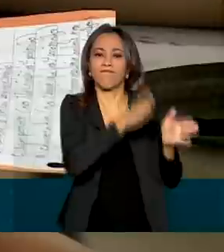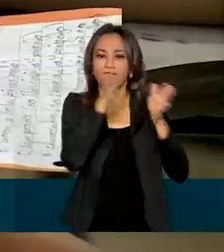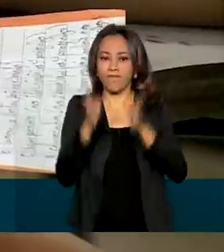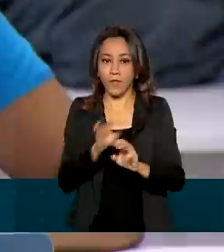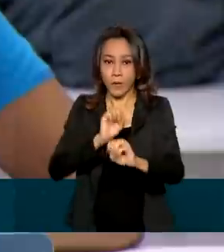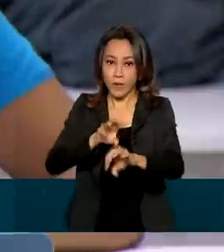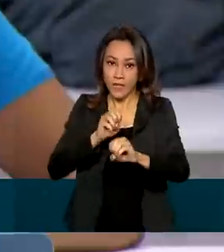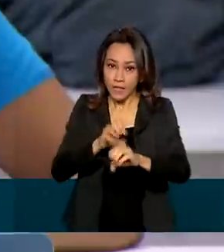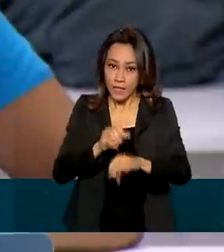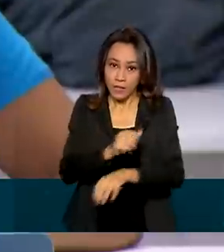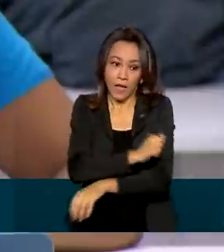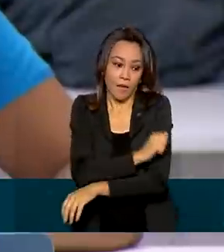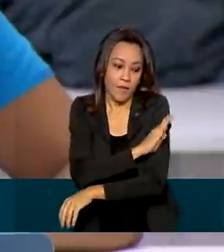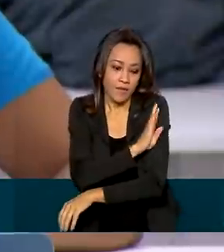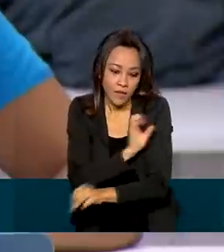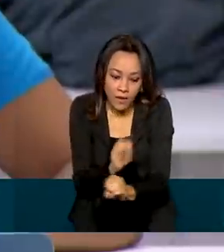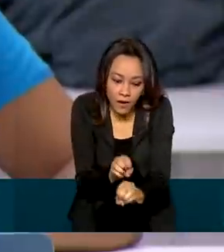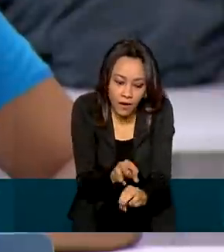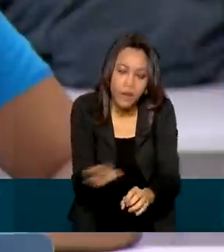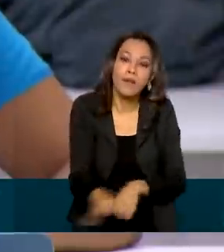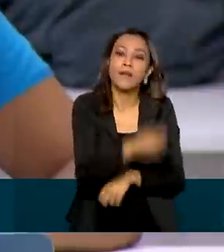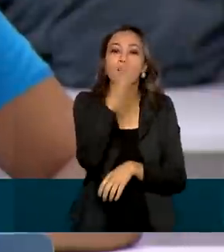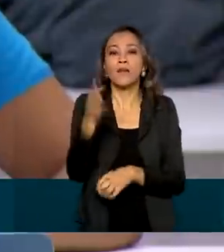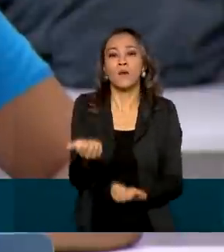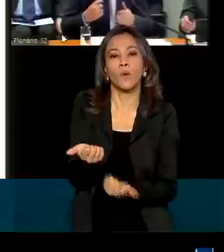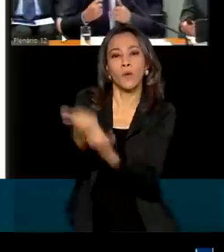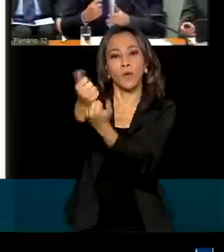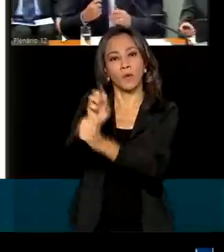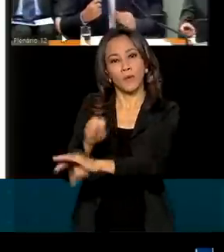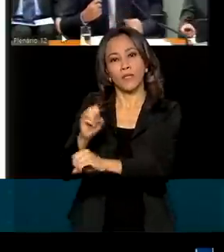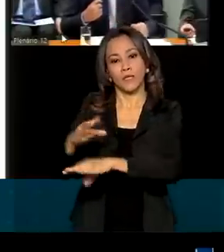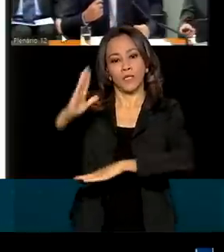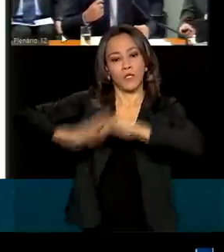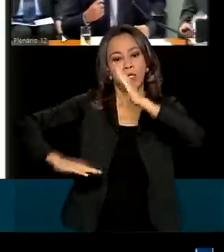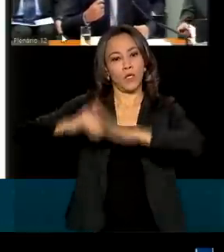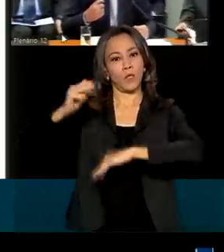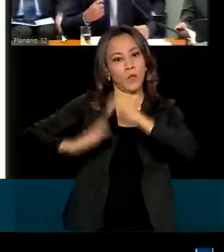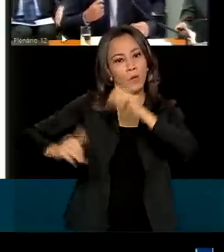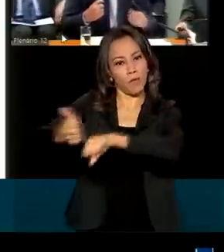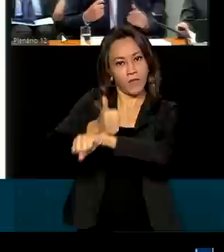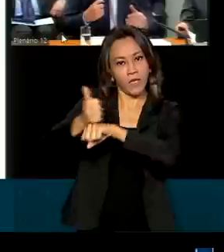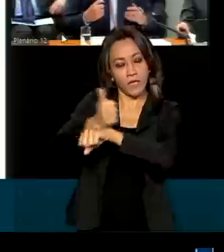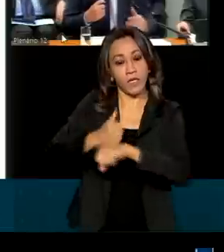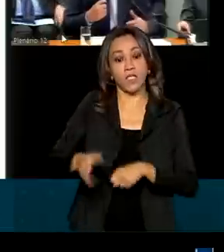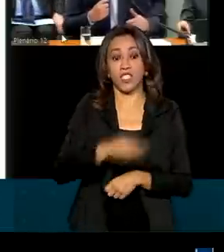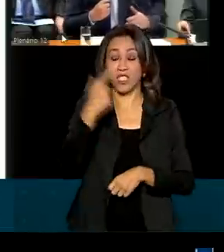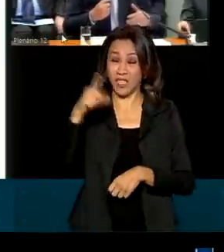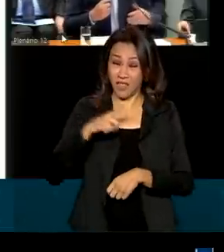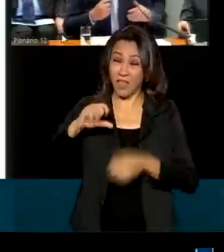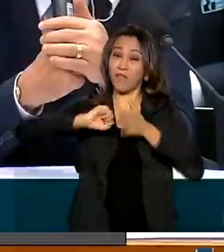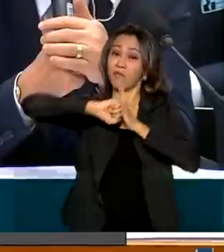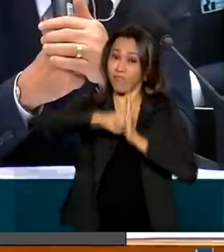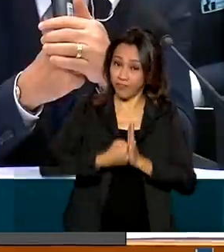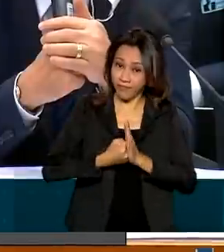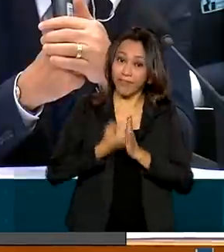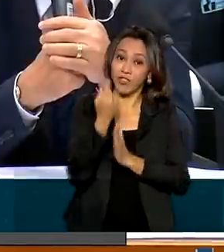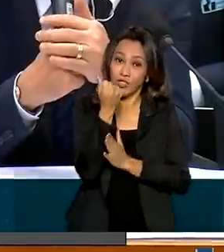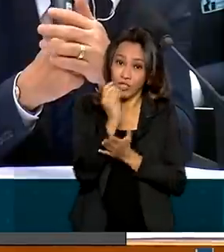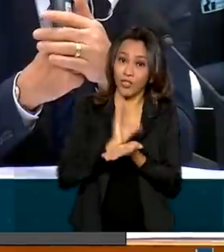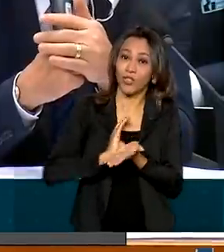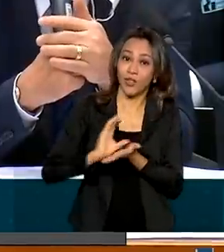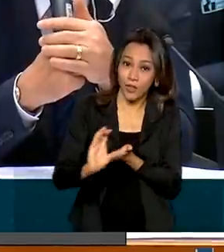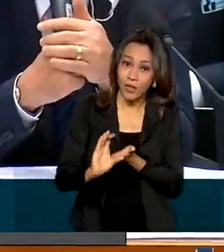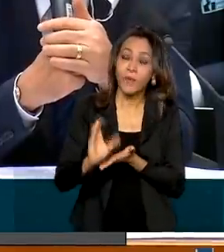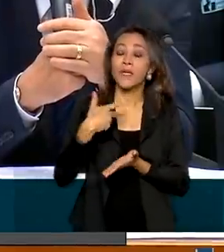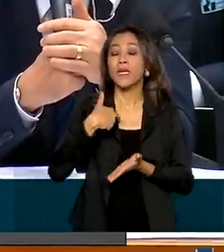alfabetização e o apoio ao ensino profissionalizante. Quanto ao corte que a pasta sofreu no orçamento, o ministro